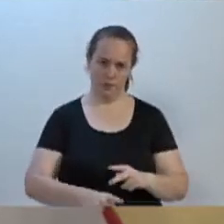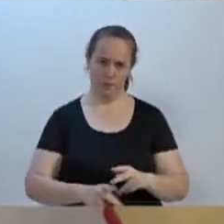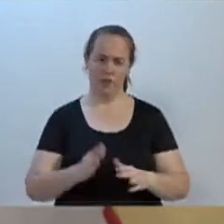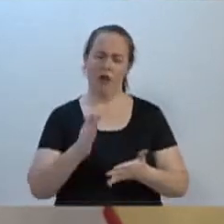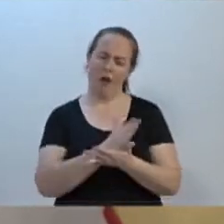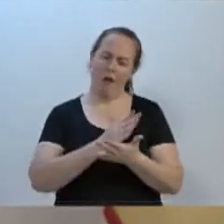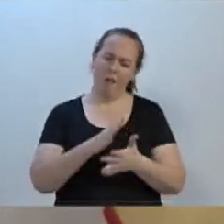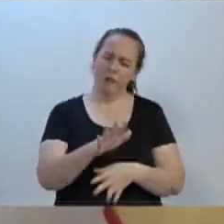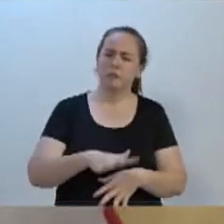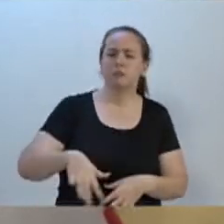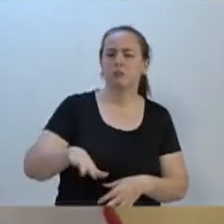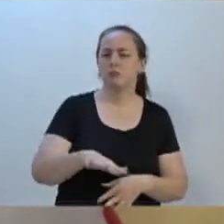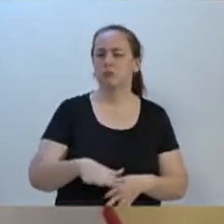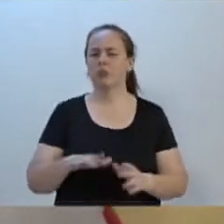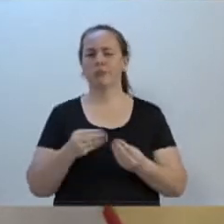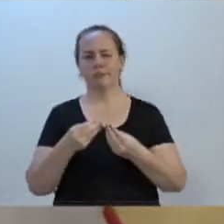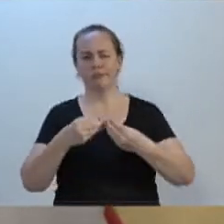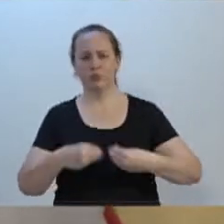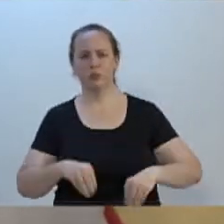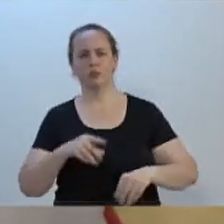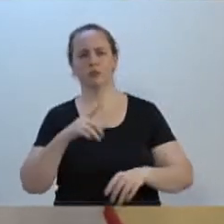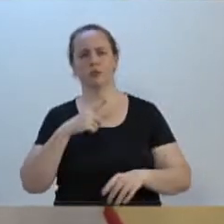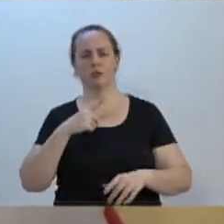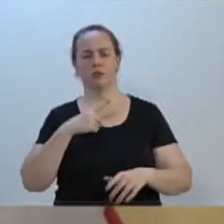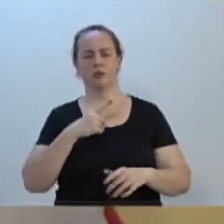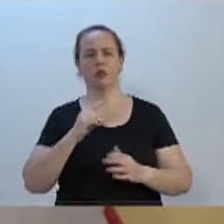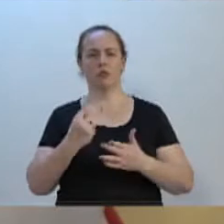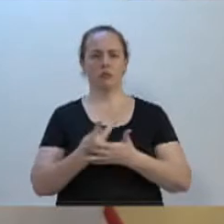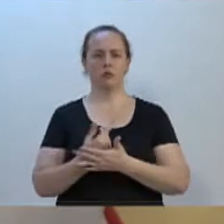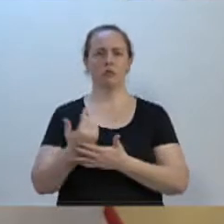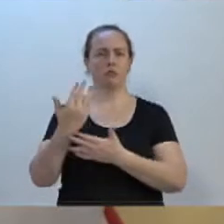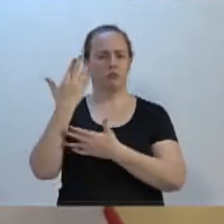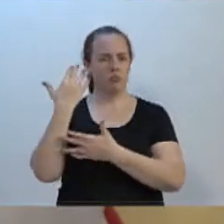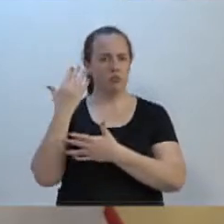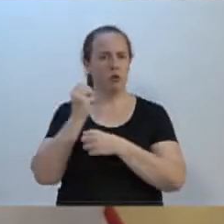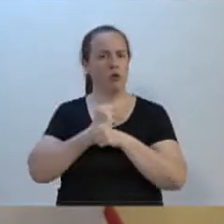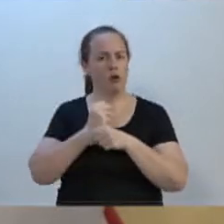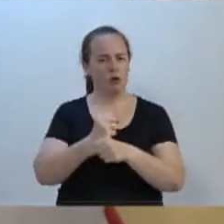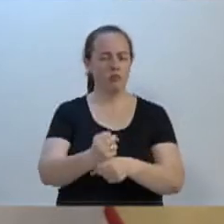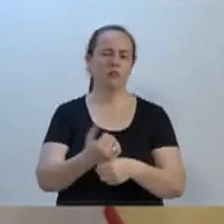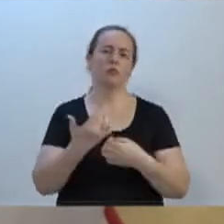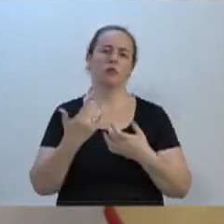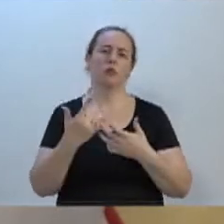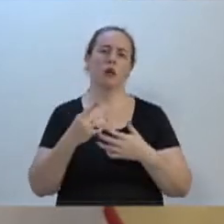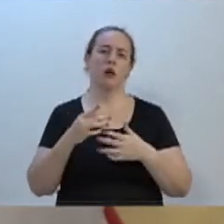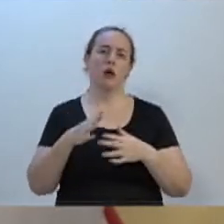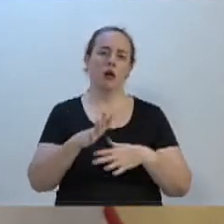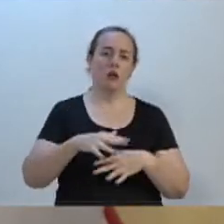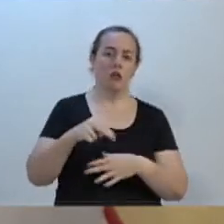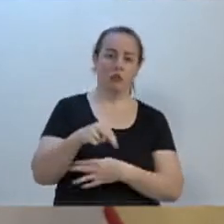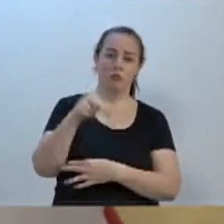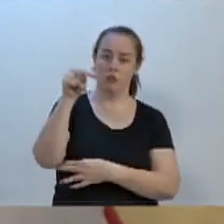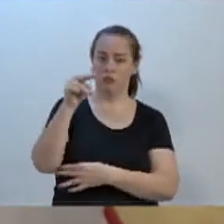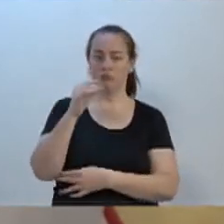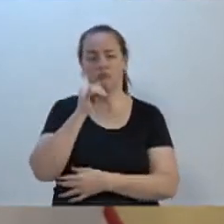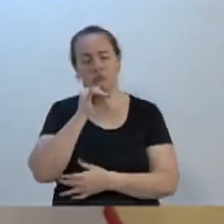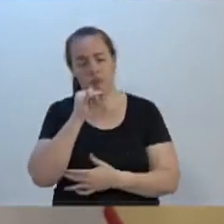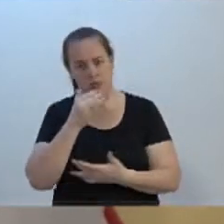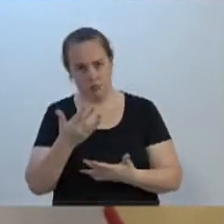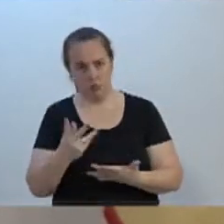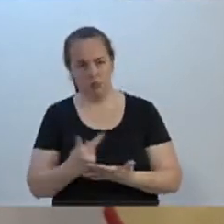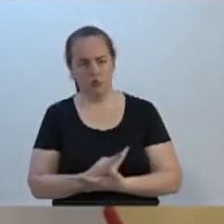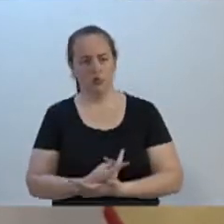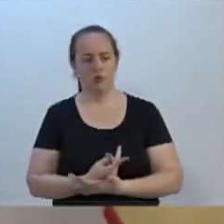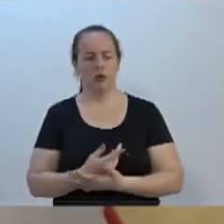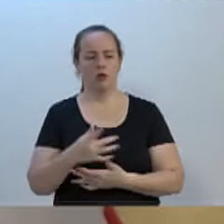regiões aqui da nossa cidade são prejudicadas, foram prejudicadas ao longo dos anos. A região norte, por exemplo, é